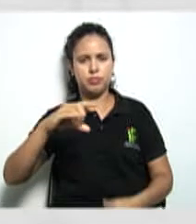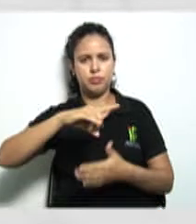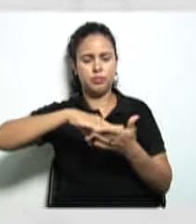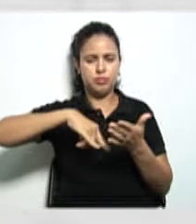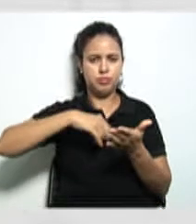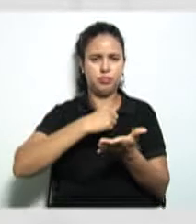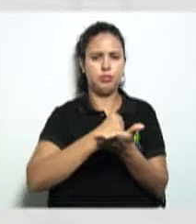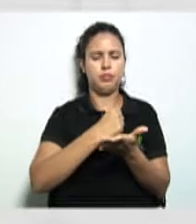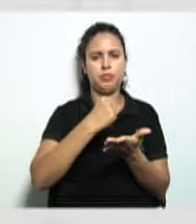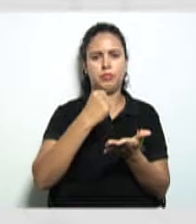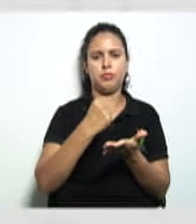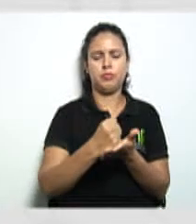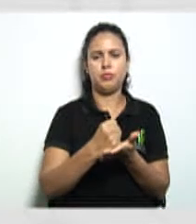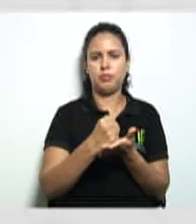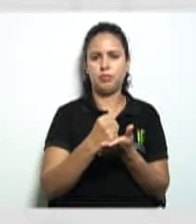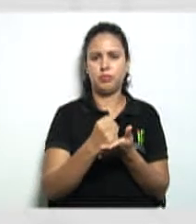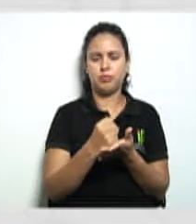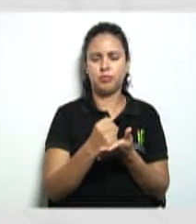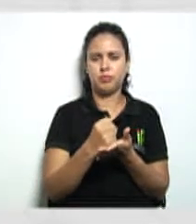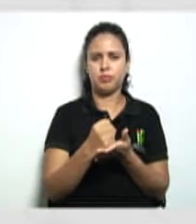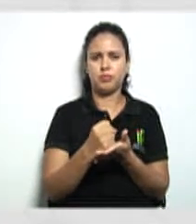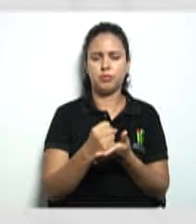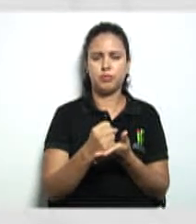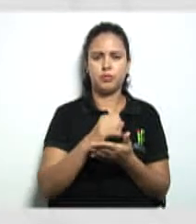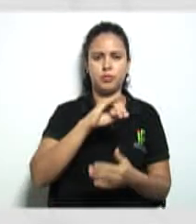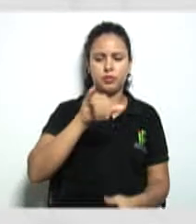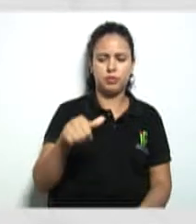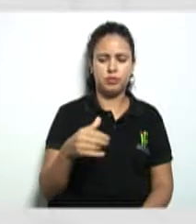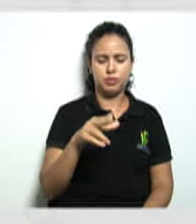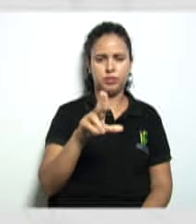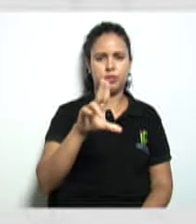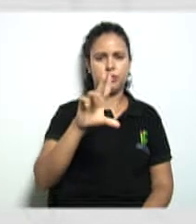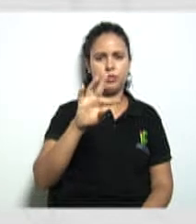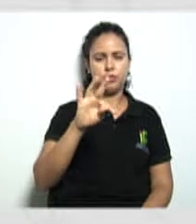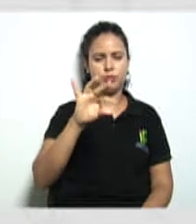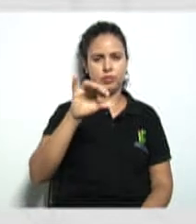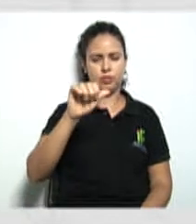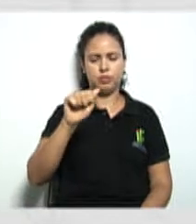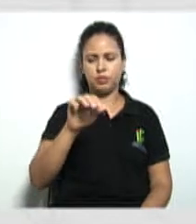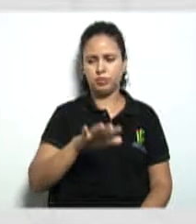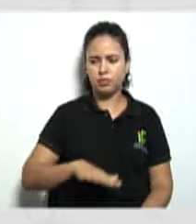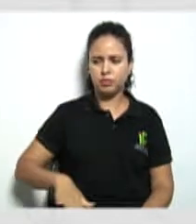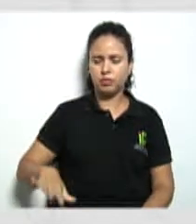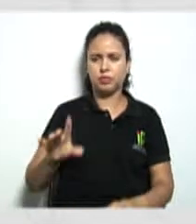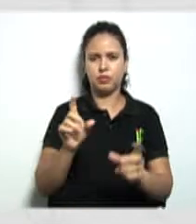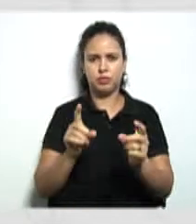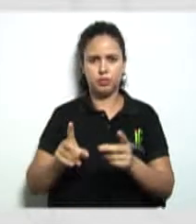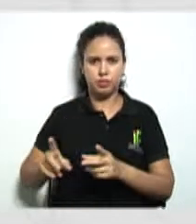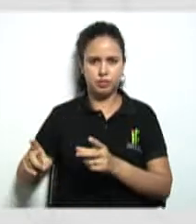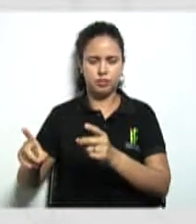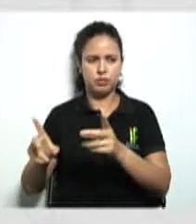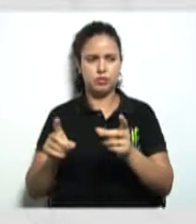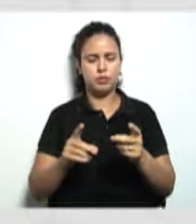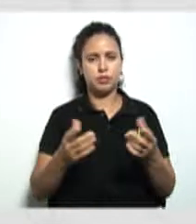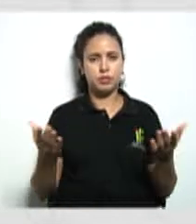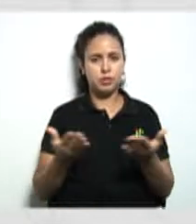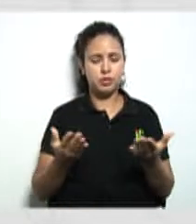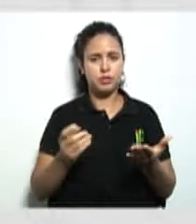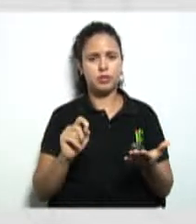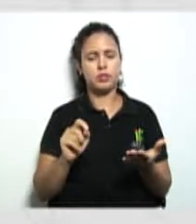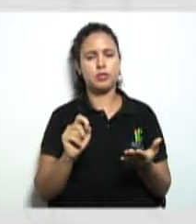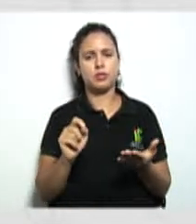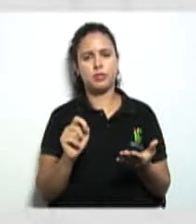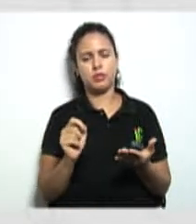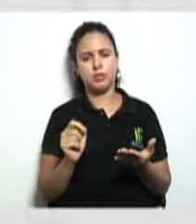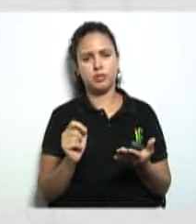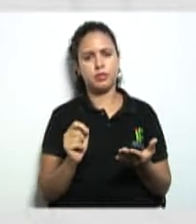aonde na junta comercial muito bem alunos agora nesse momento nós